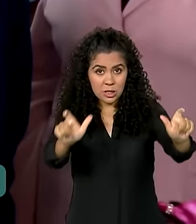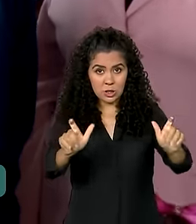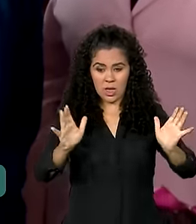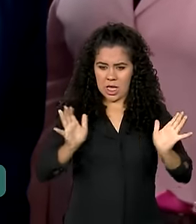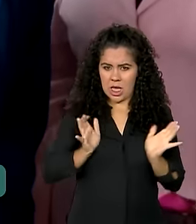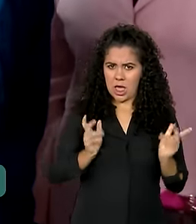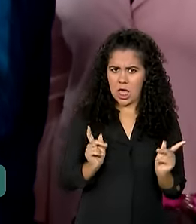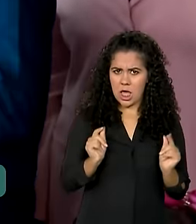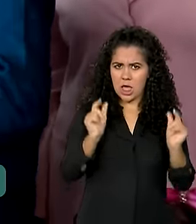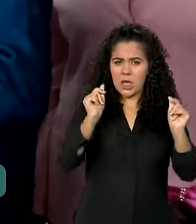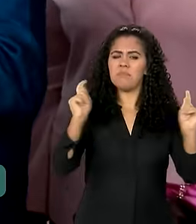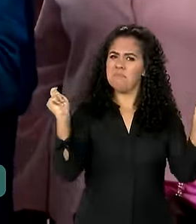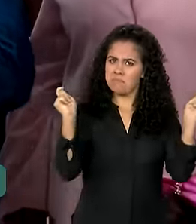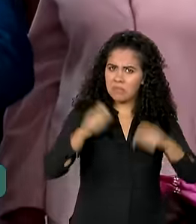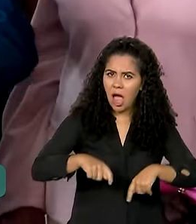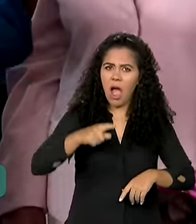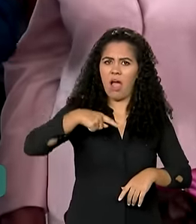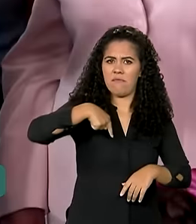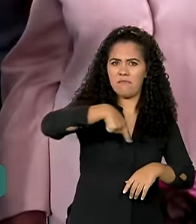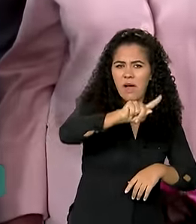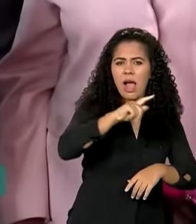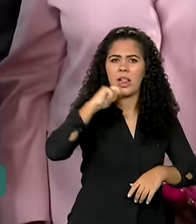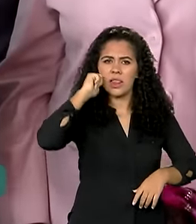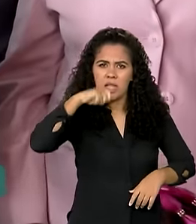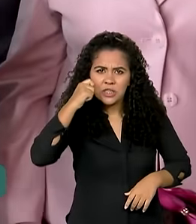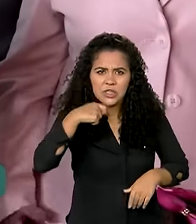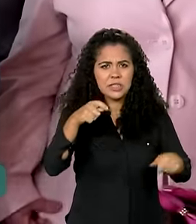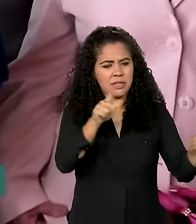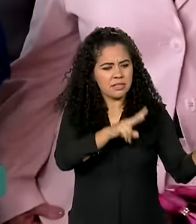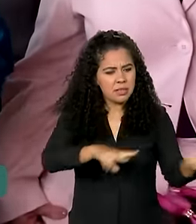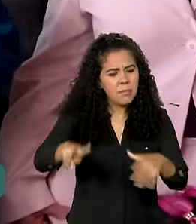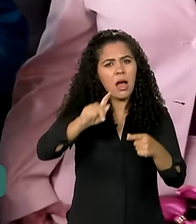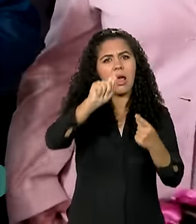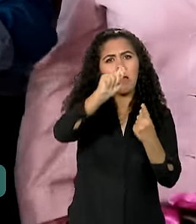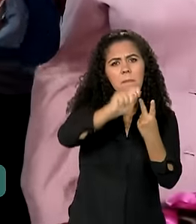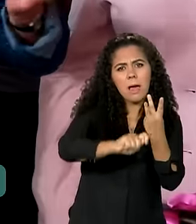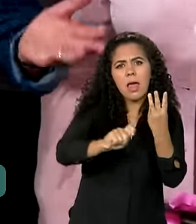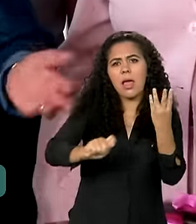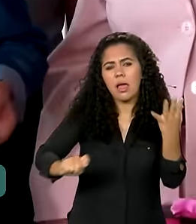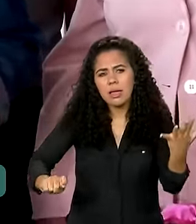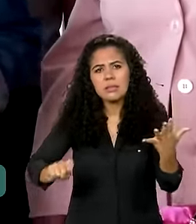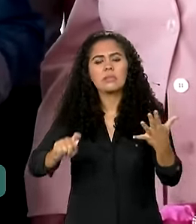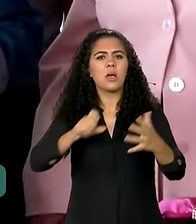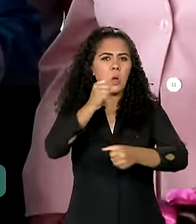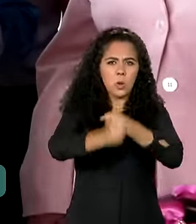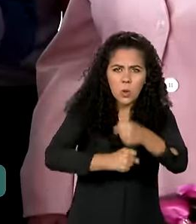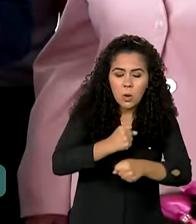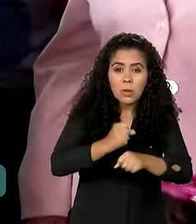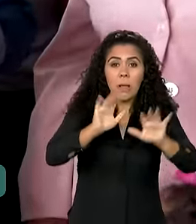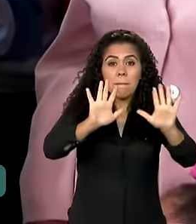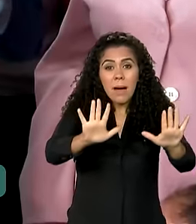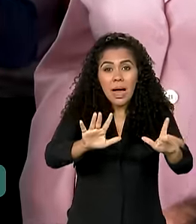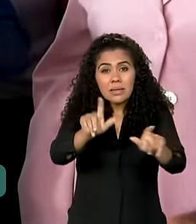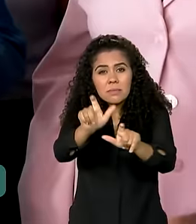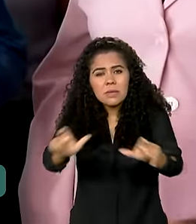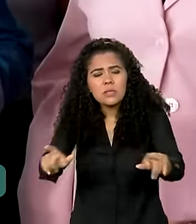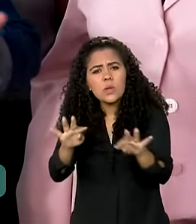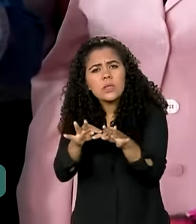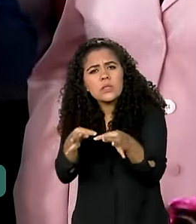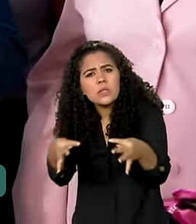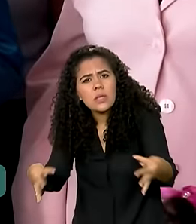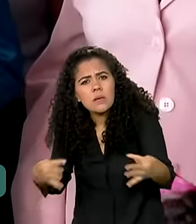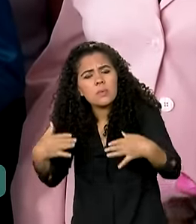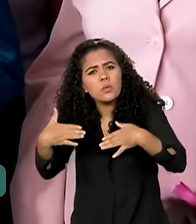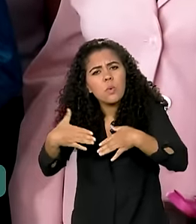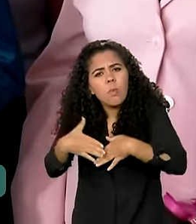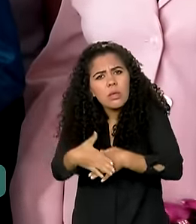pode ir no dentista toda semana, todo mês, pode ir todo ano. Mas as pessoas mais simples, mais